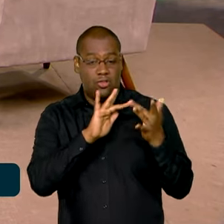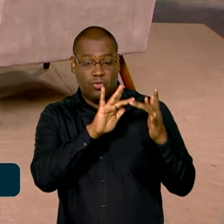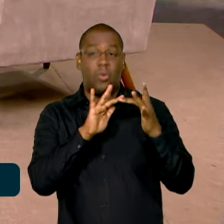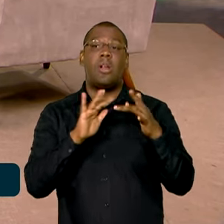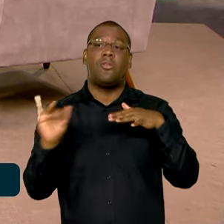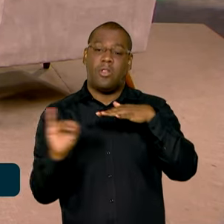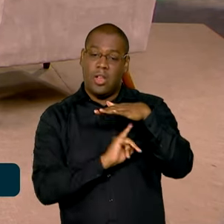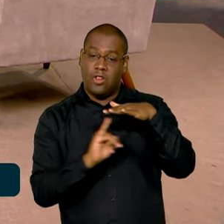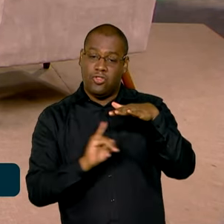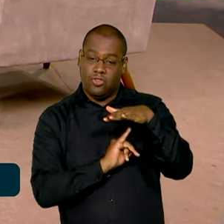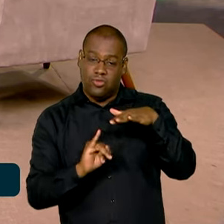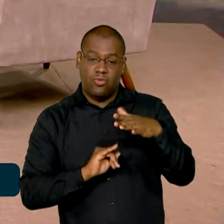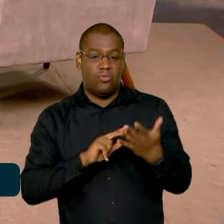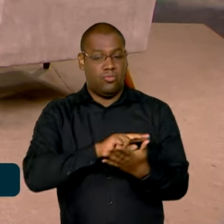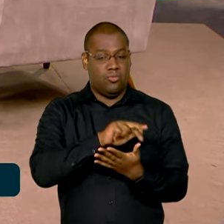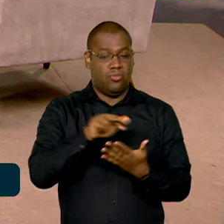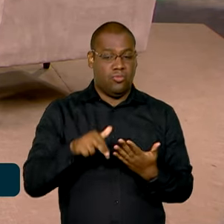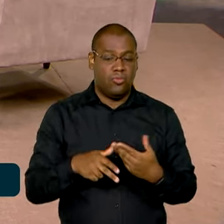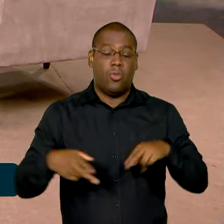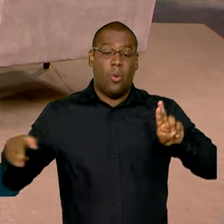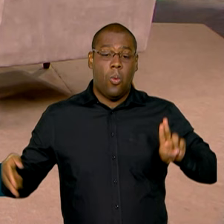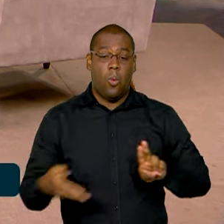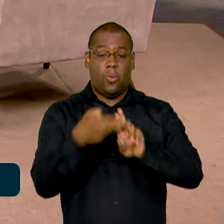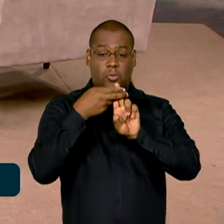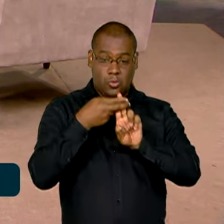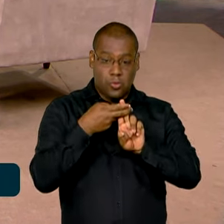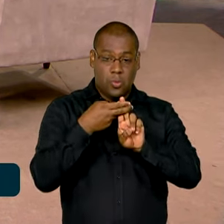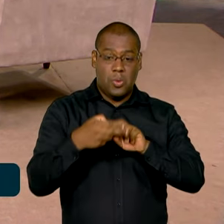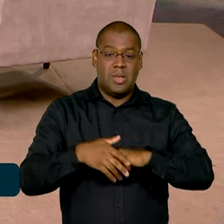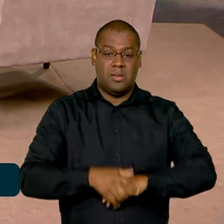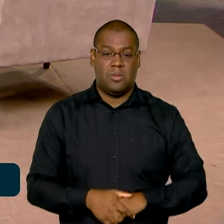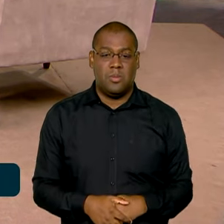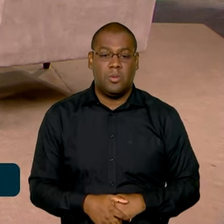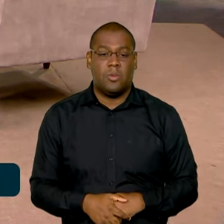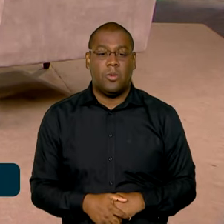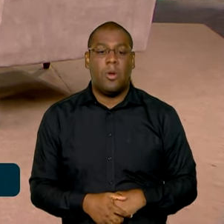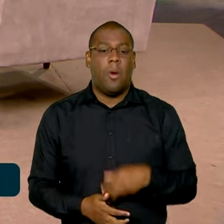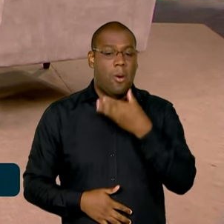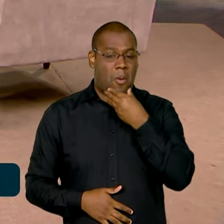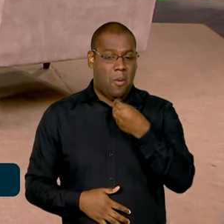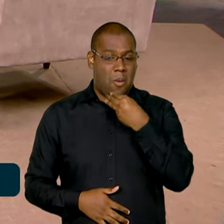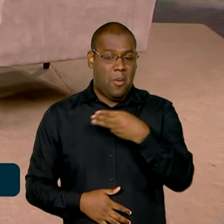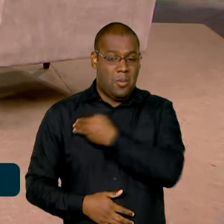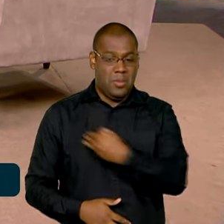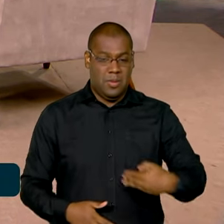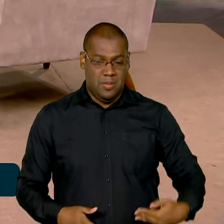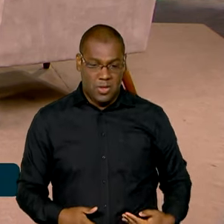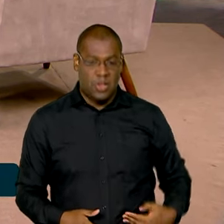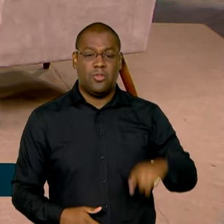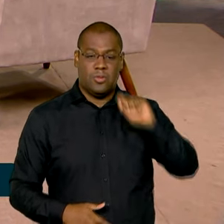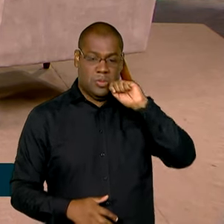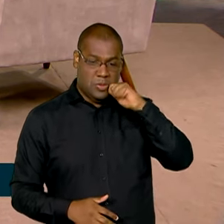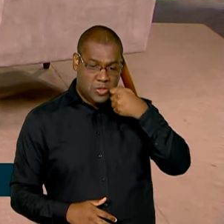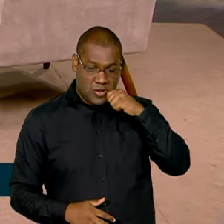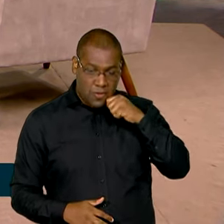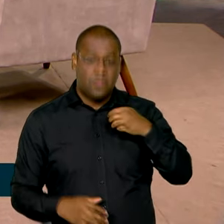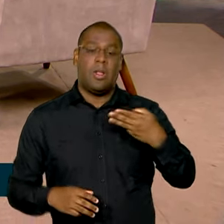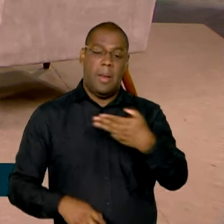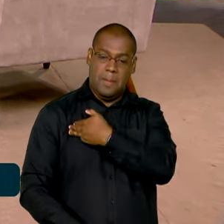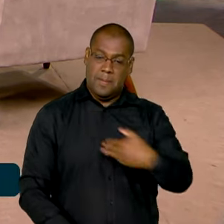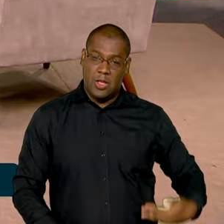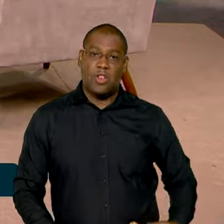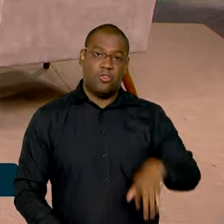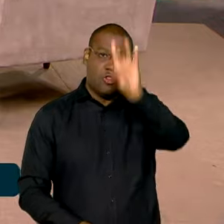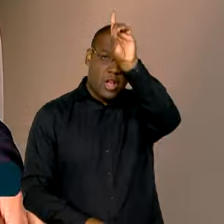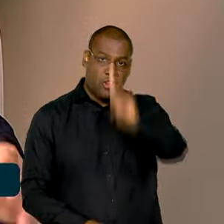como é disso, o Serviço Único, o SUS, o próprio ministro Silvio, que é do Direitos Humanos, que é uma pessoa muito atenta, é